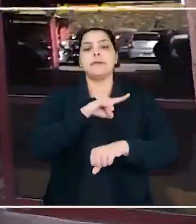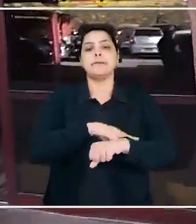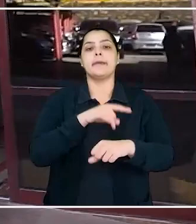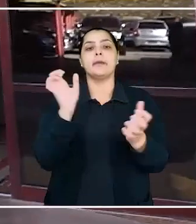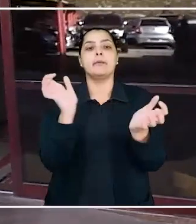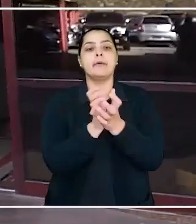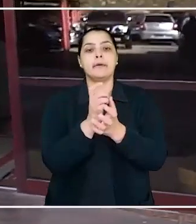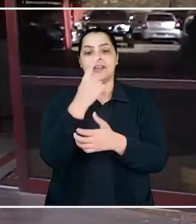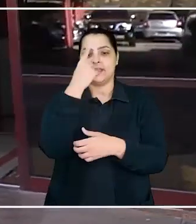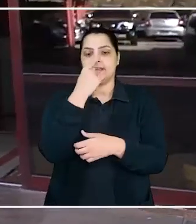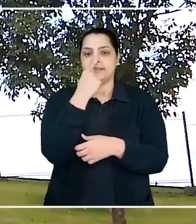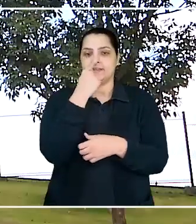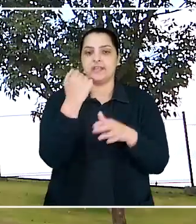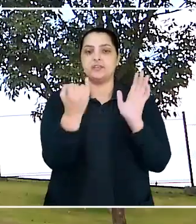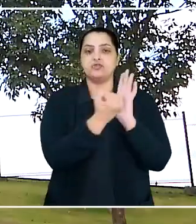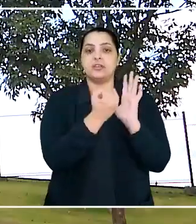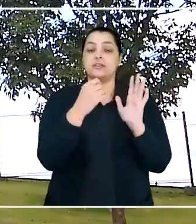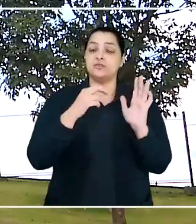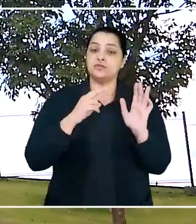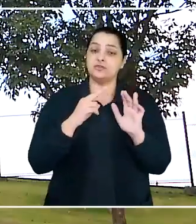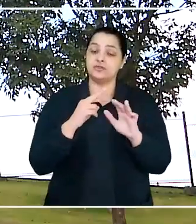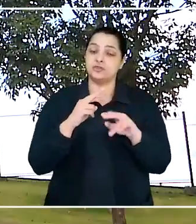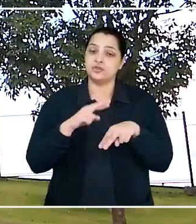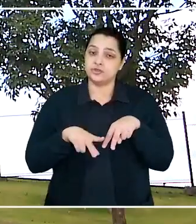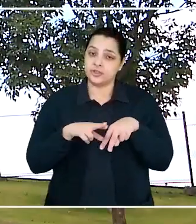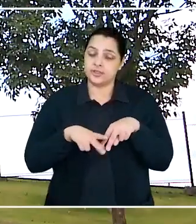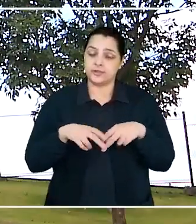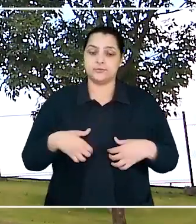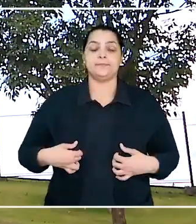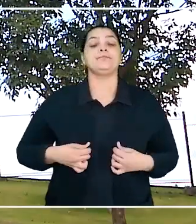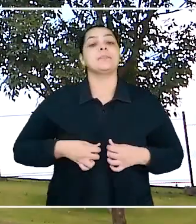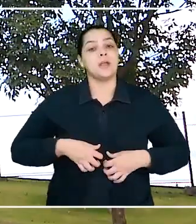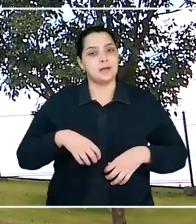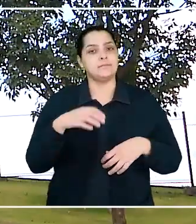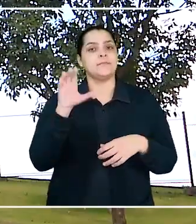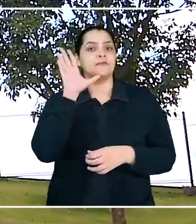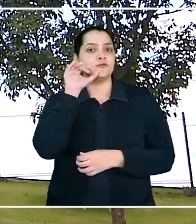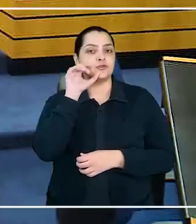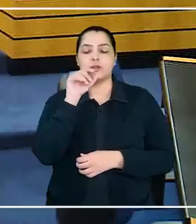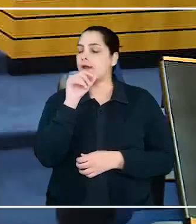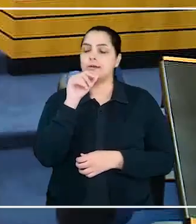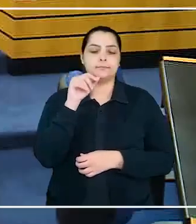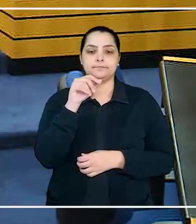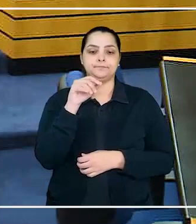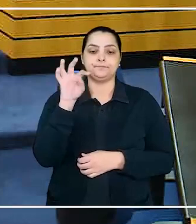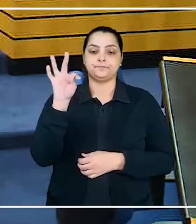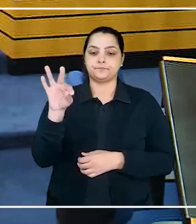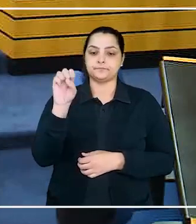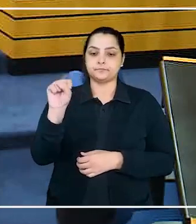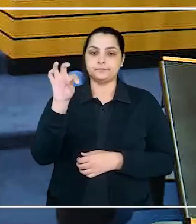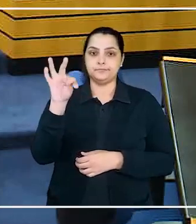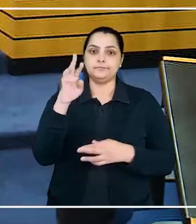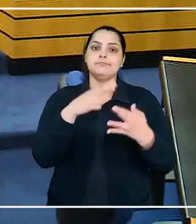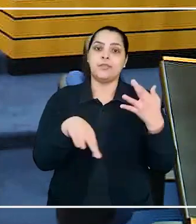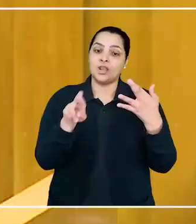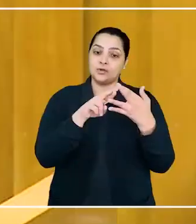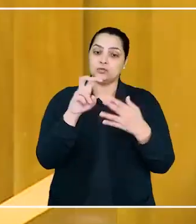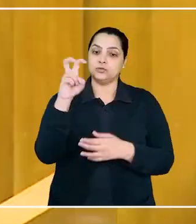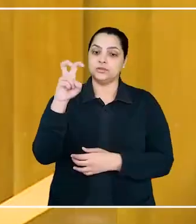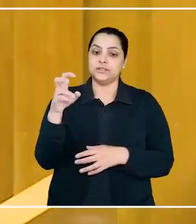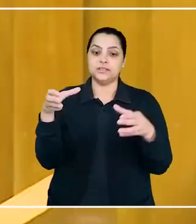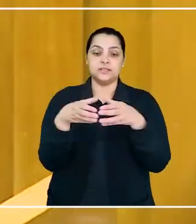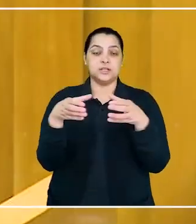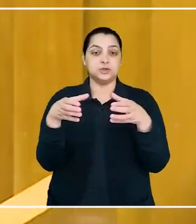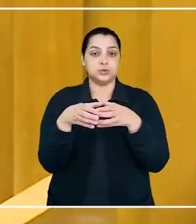acordo com a identidade de gênero. A empregada recorreu então ao Tribunal Superior do Trabalho. O recurso foi analisado pela quinta